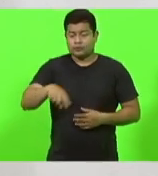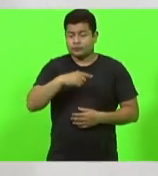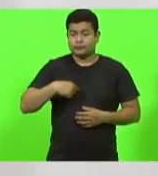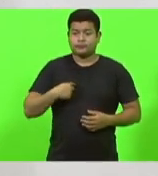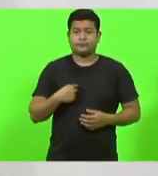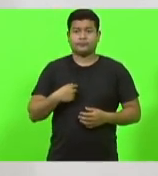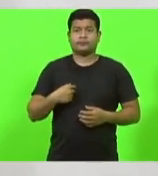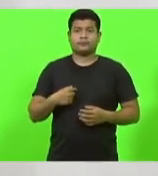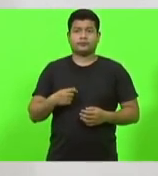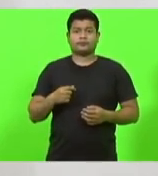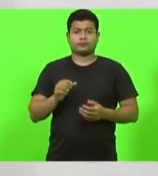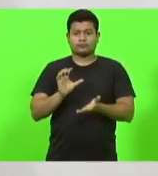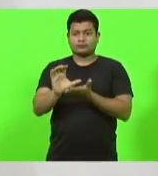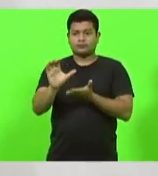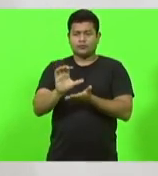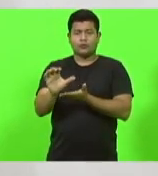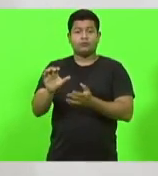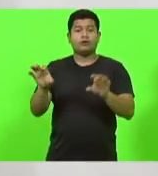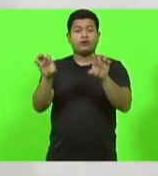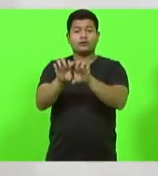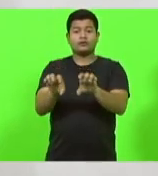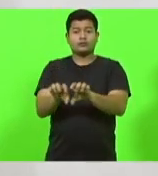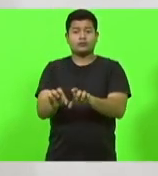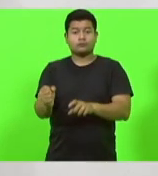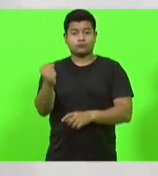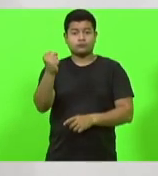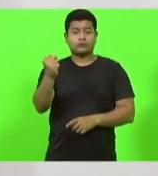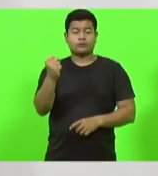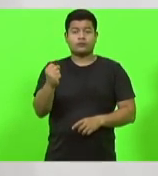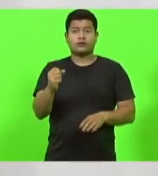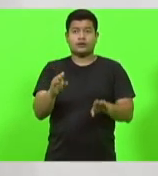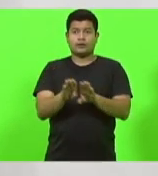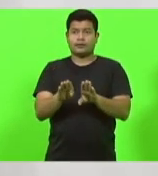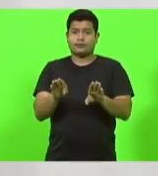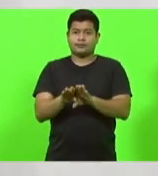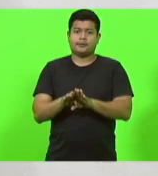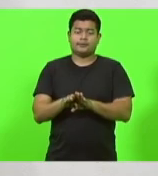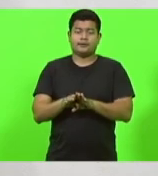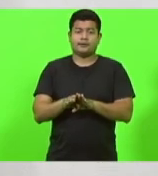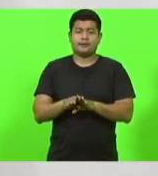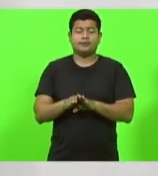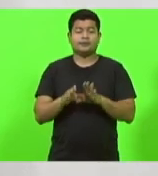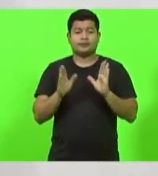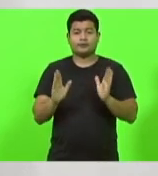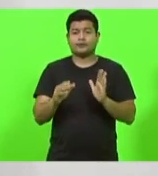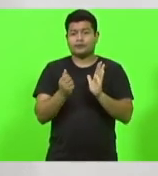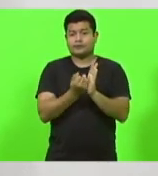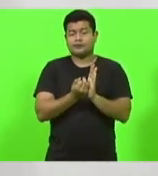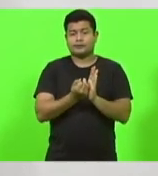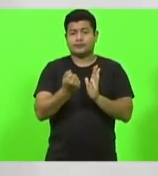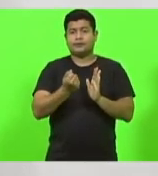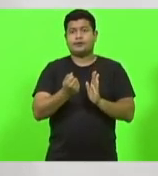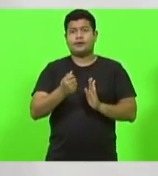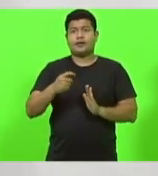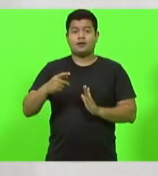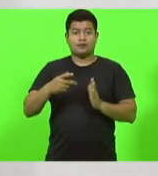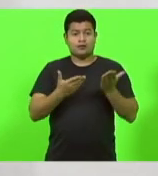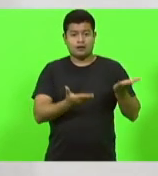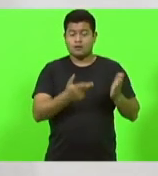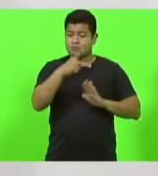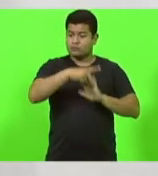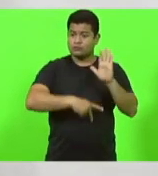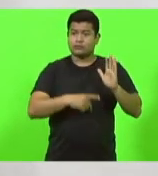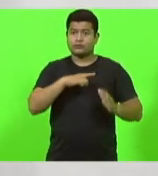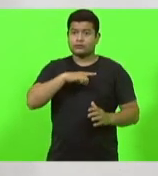estruturação forte, aonde também quero aqui já deixar registrado do plano que o governo tem